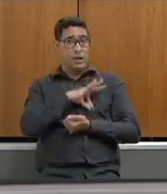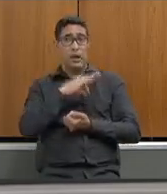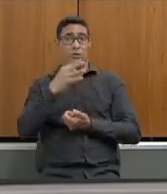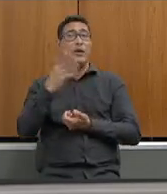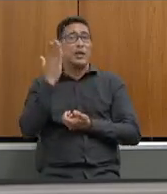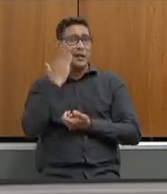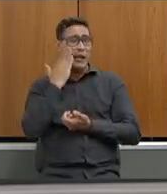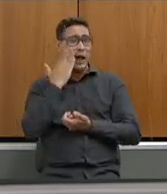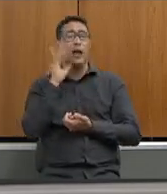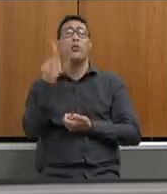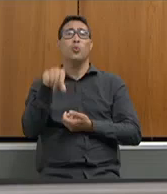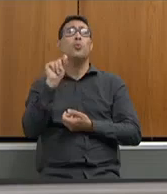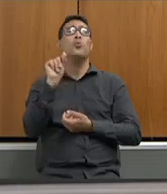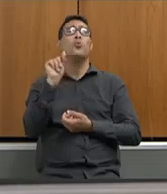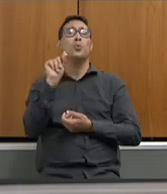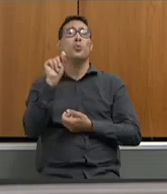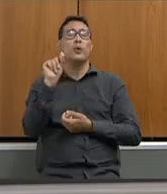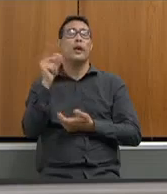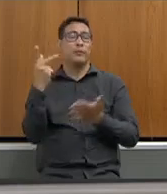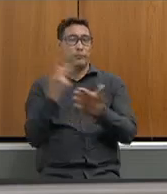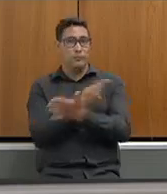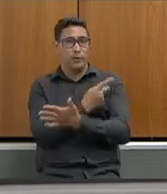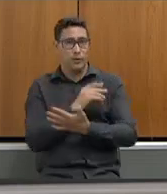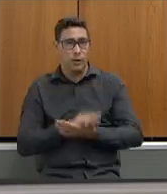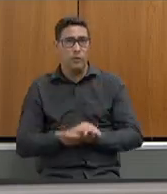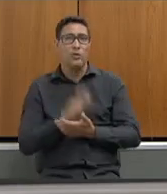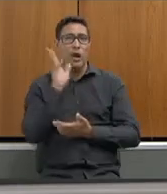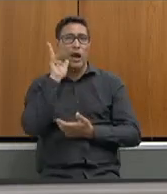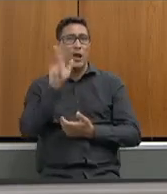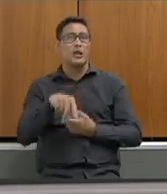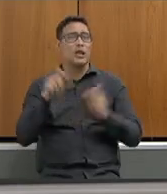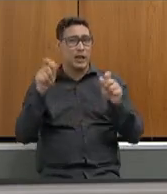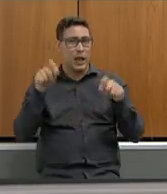acho que o senhor às vezes pode entender um pouquinho